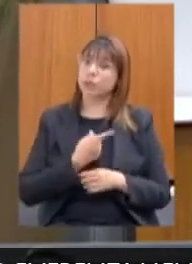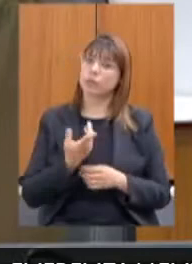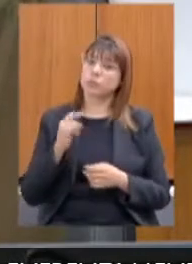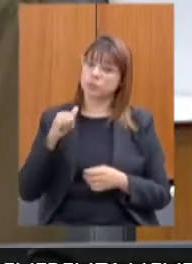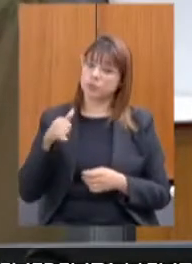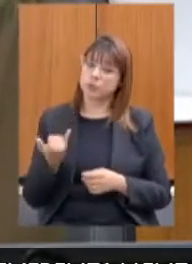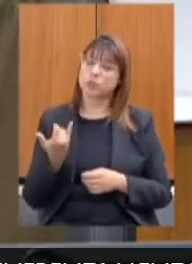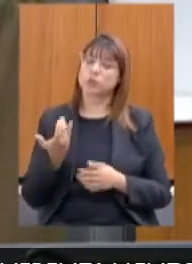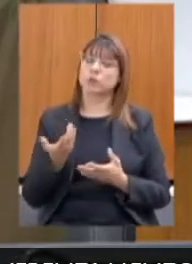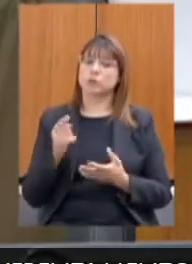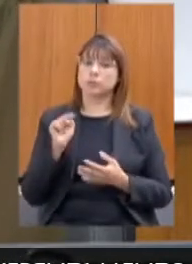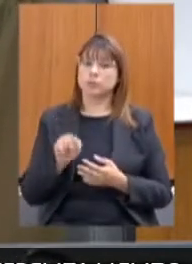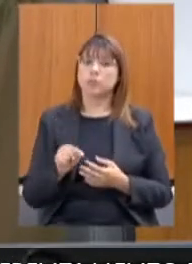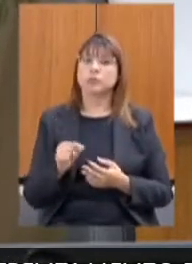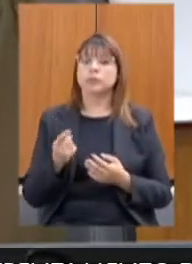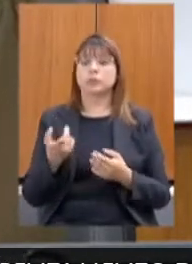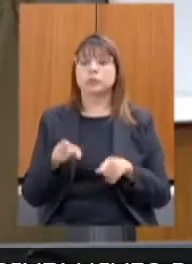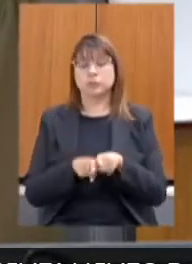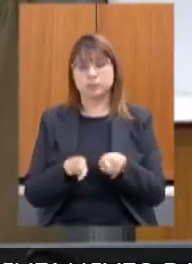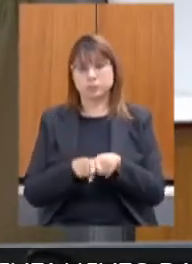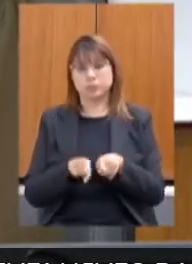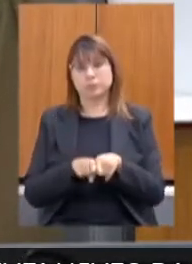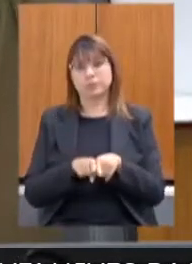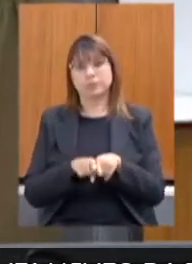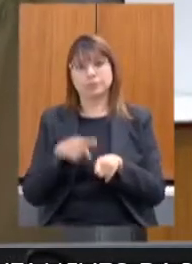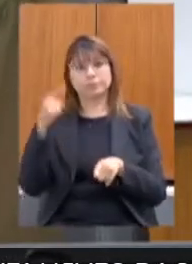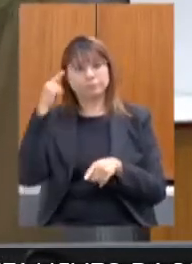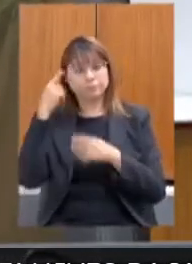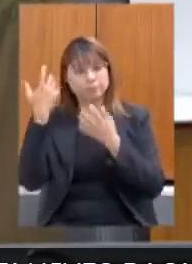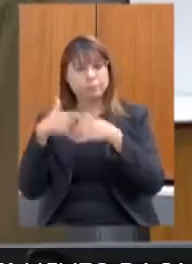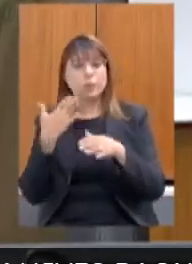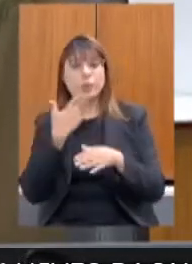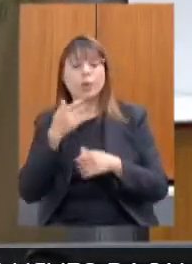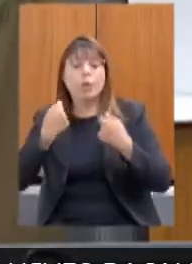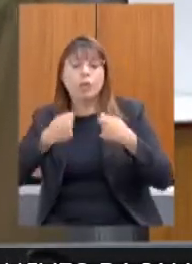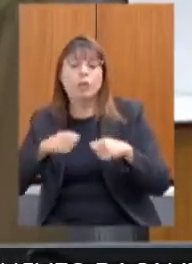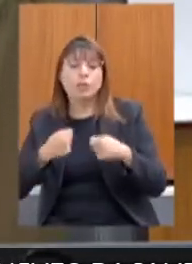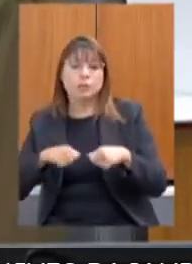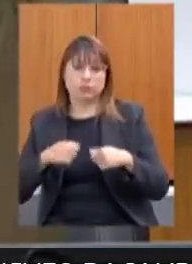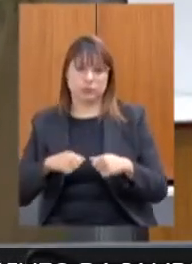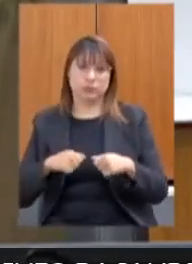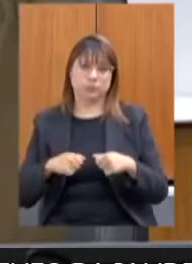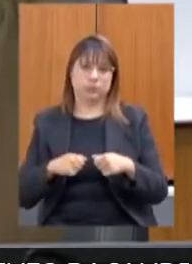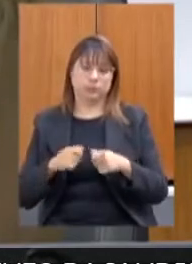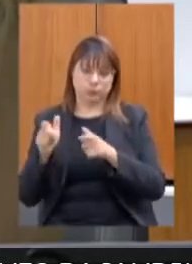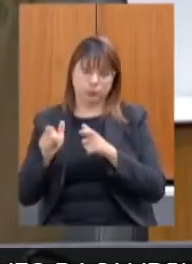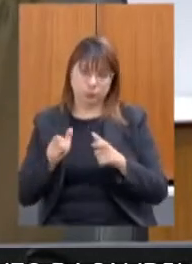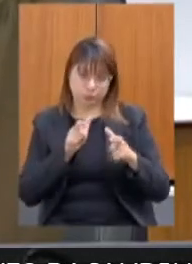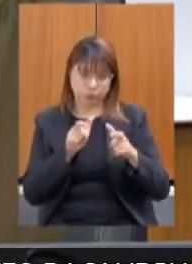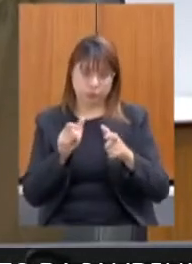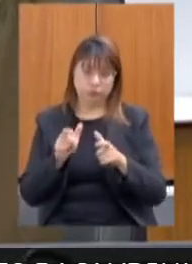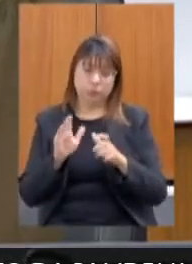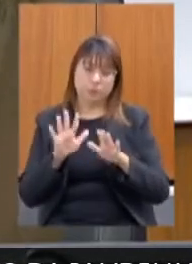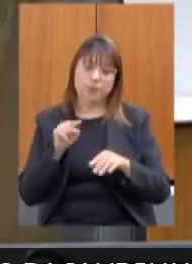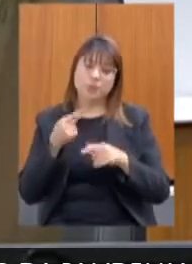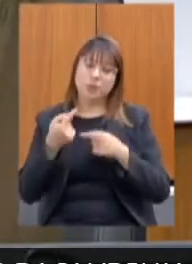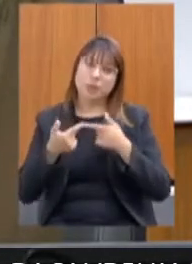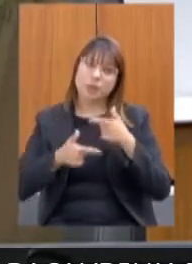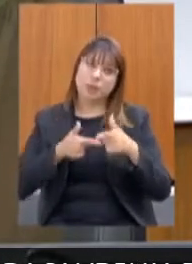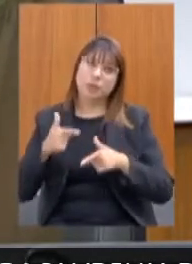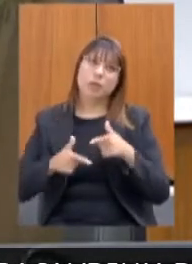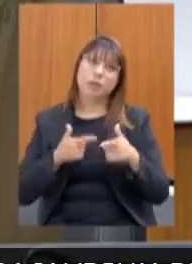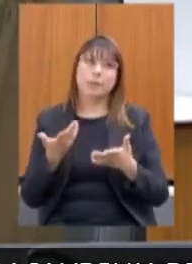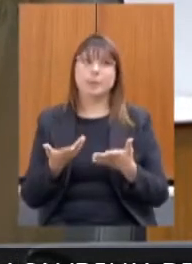essas oportunidades e levando em consideração as necessidades locais. Mas isso é um trabalho